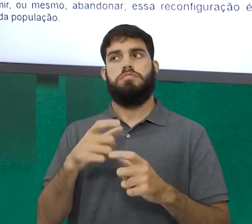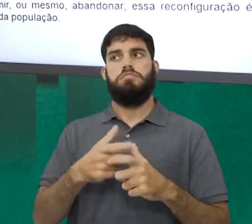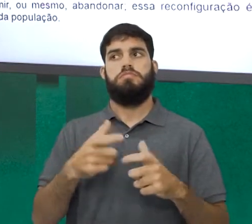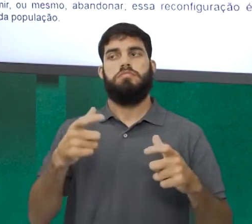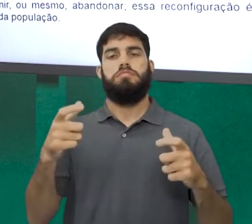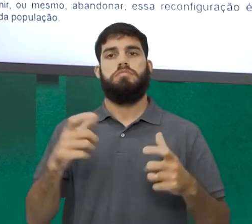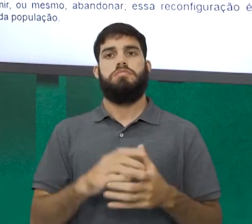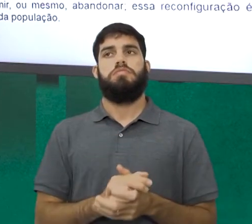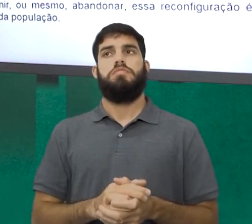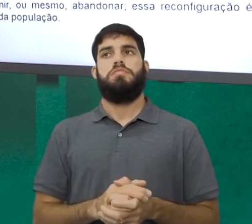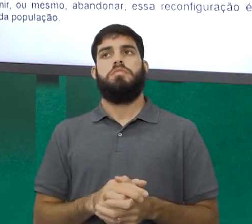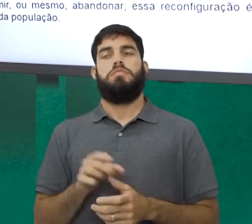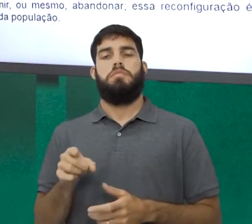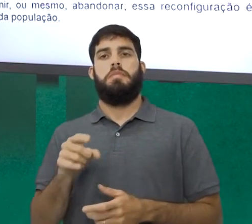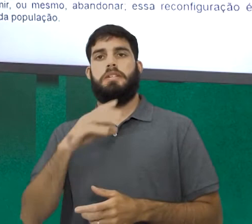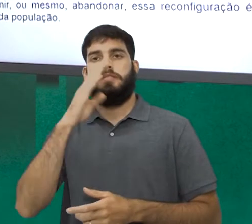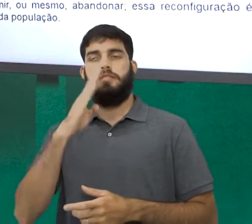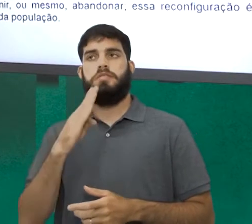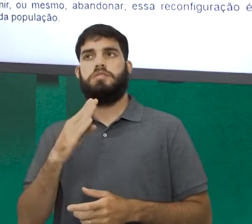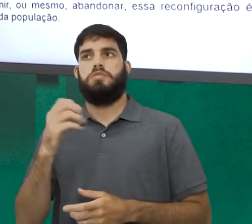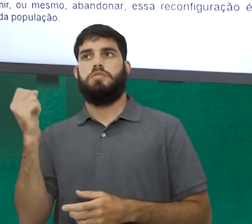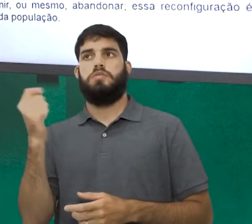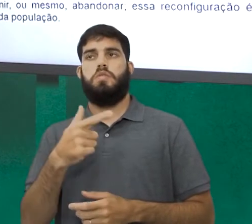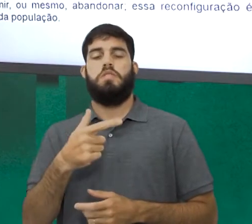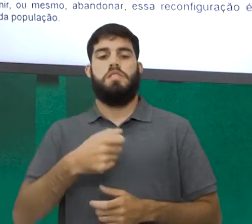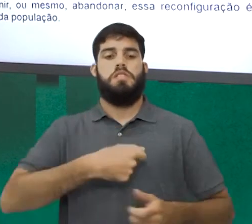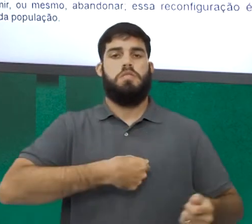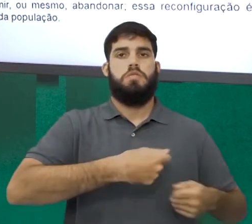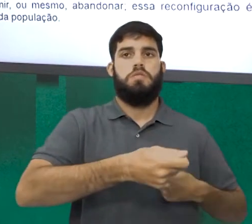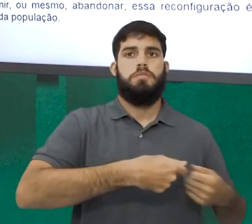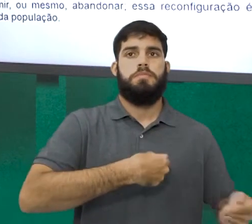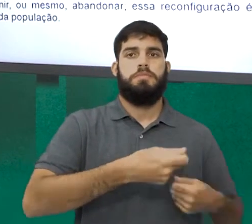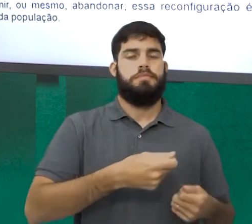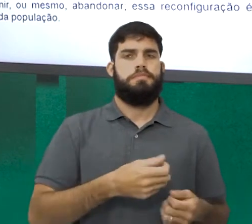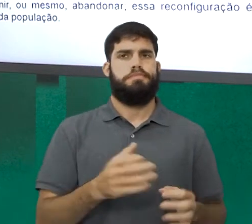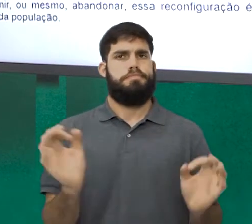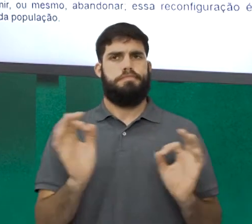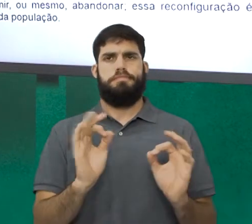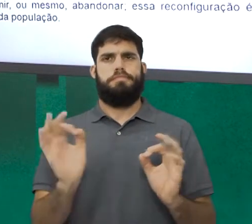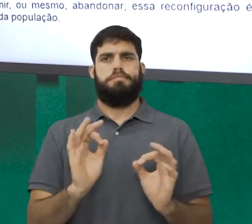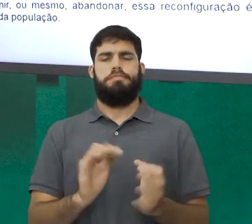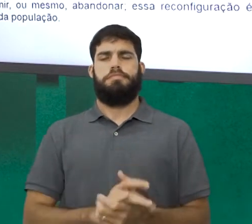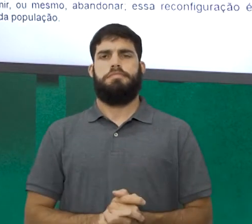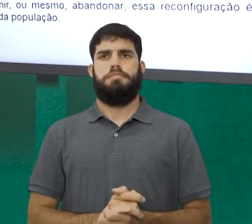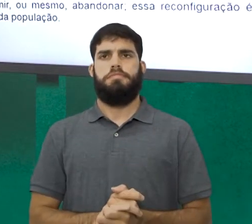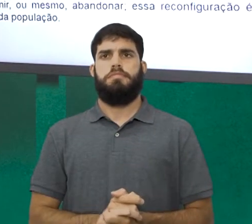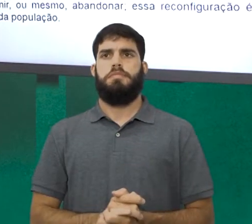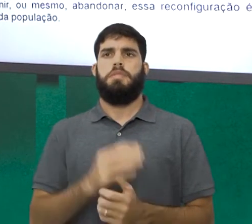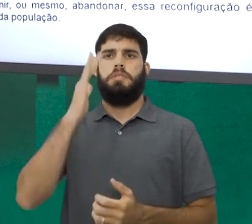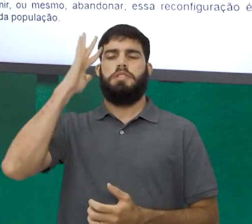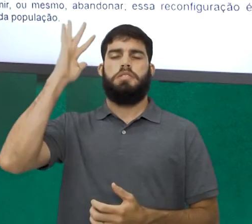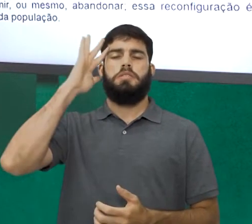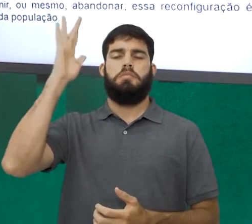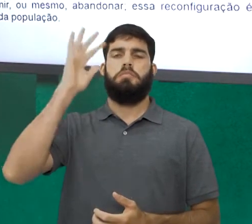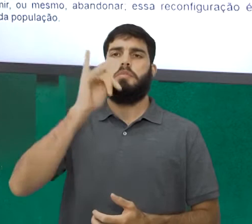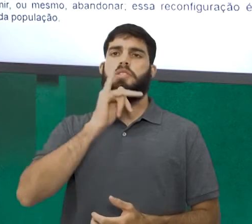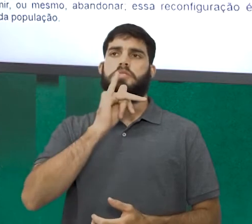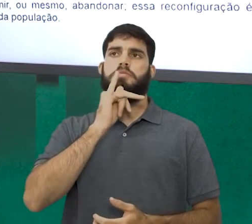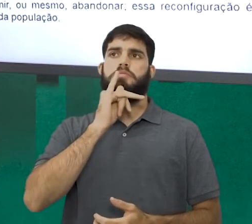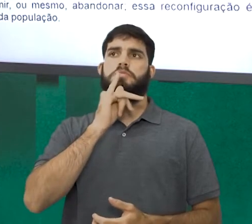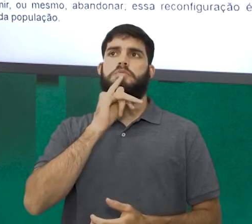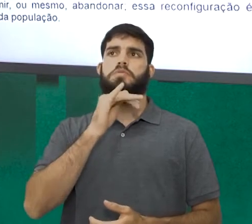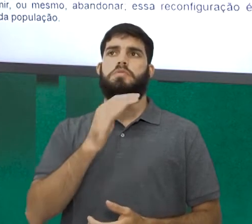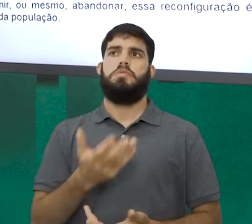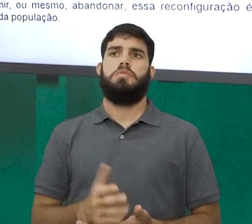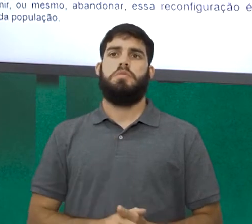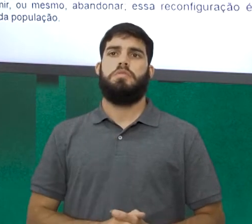brasileira do que a dinâmica econômica. E nós sabemos que não. Imaginem um exemplo aqui que